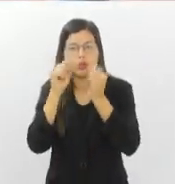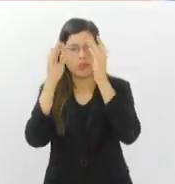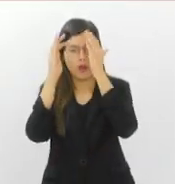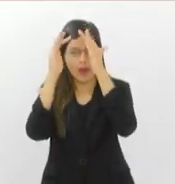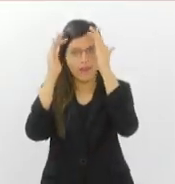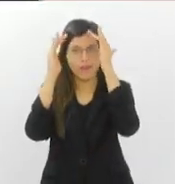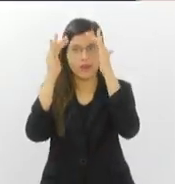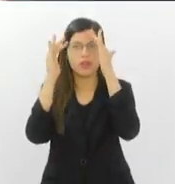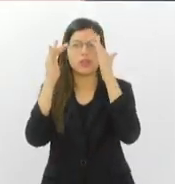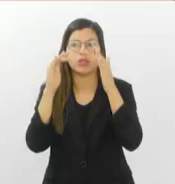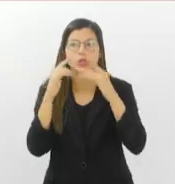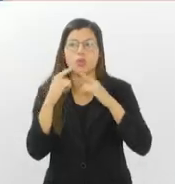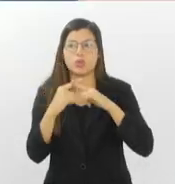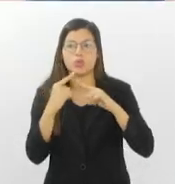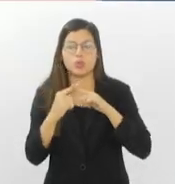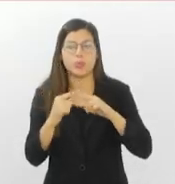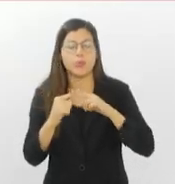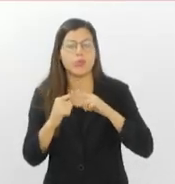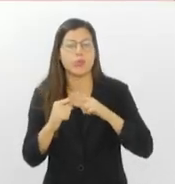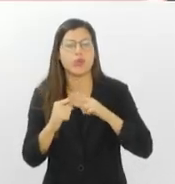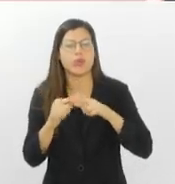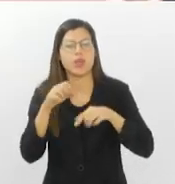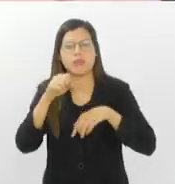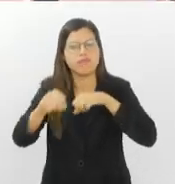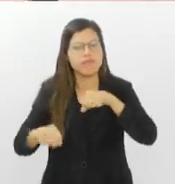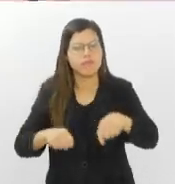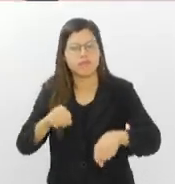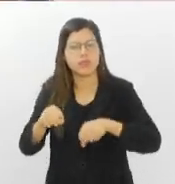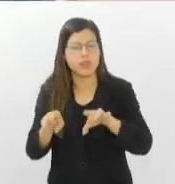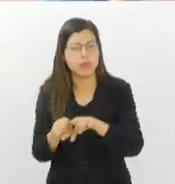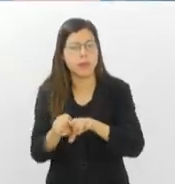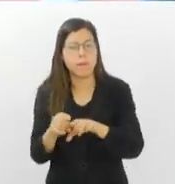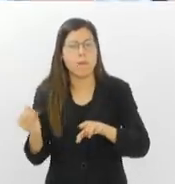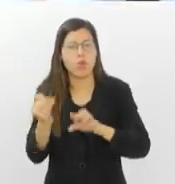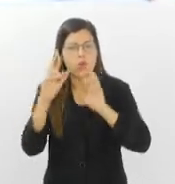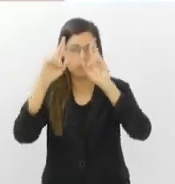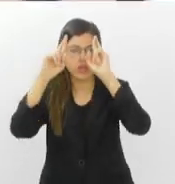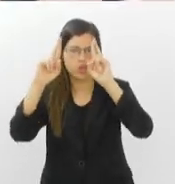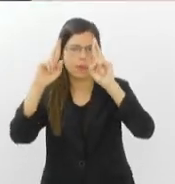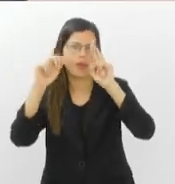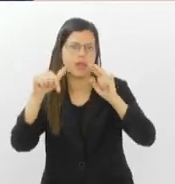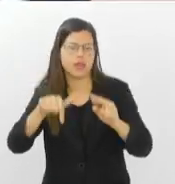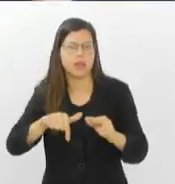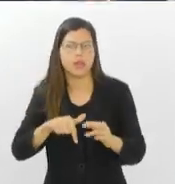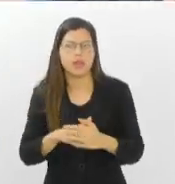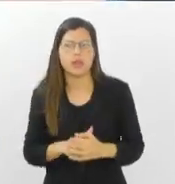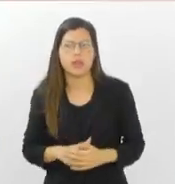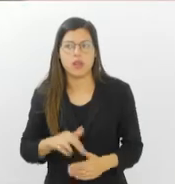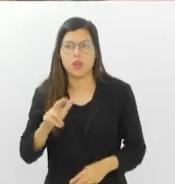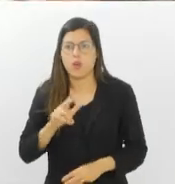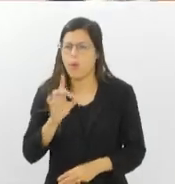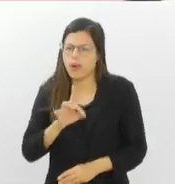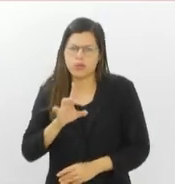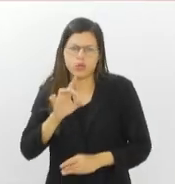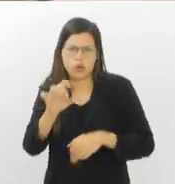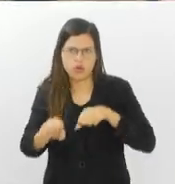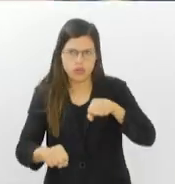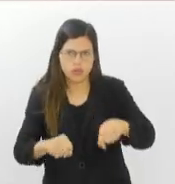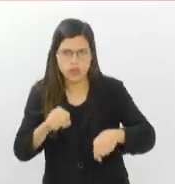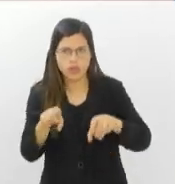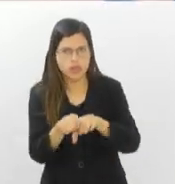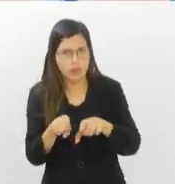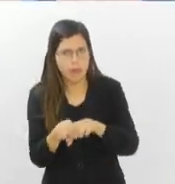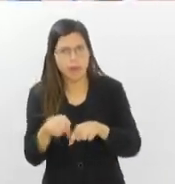condição do ciclista e a importância de ter um respeito no trânsito. E isso não passa só pelo ciclista, passa pelo